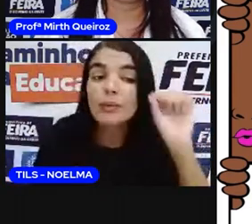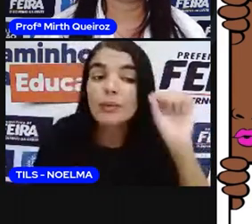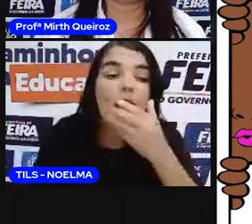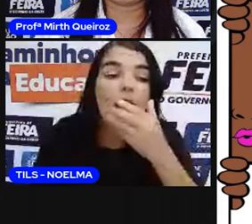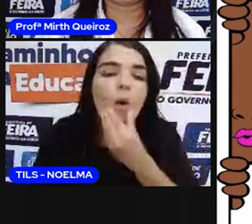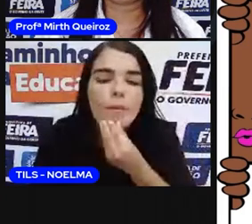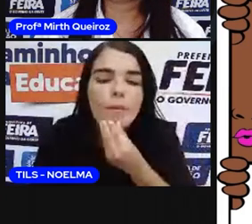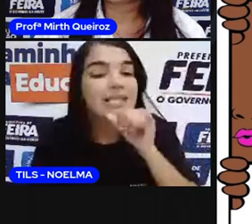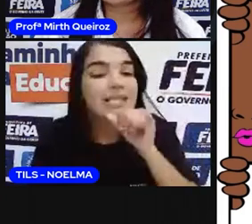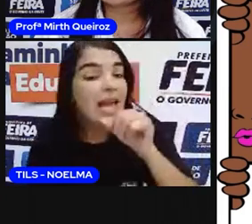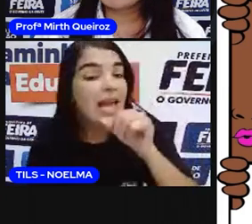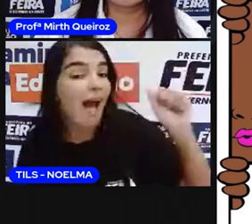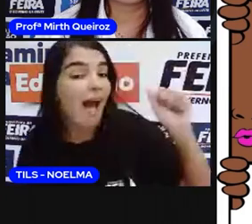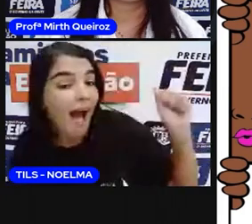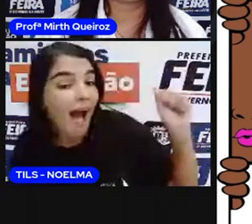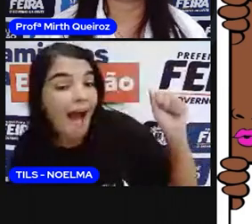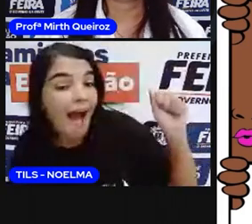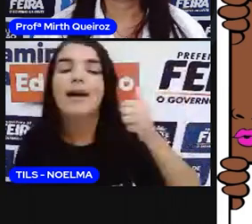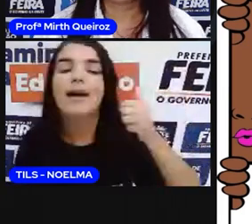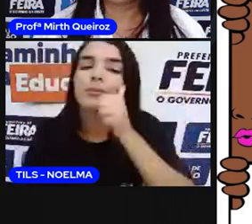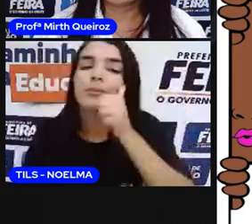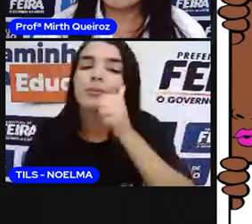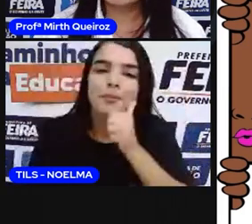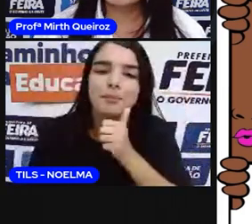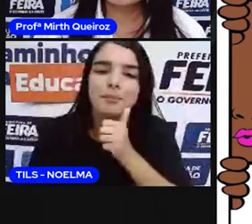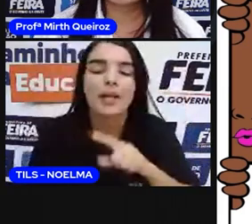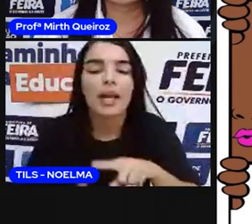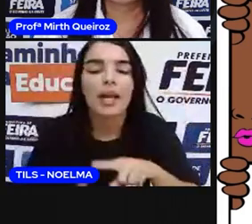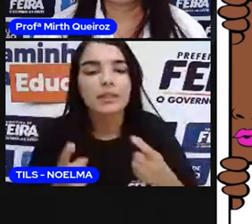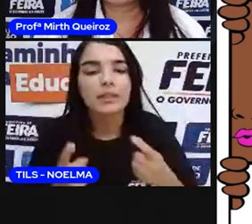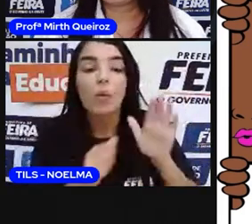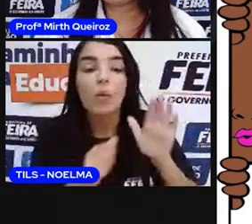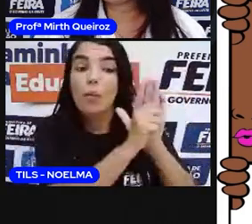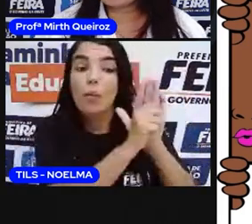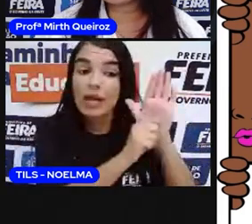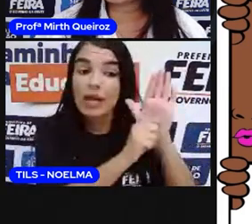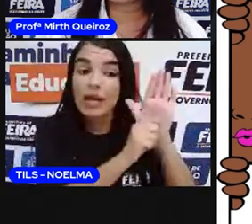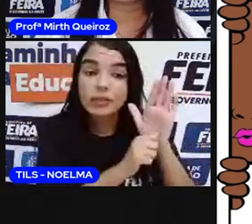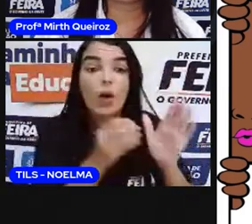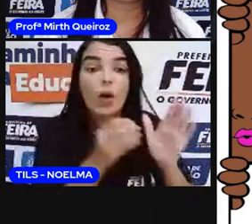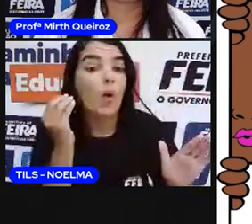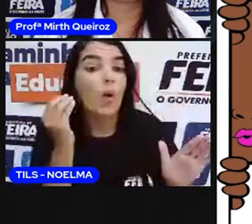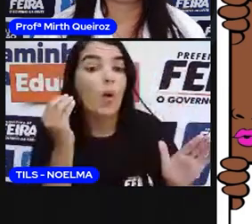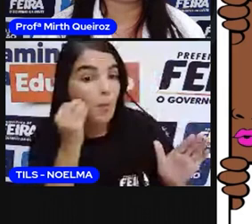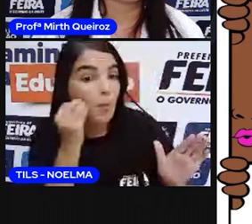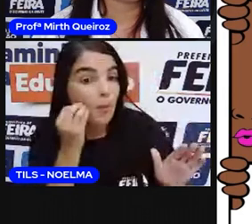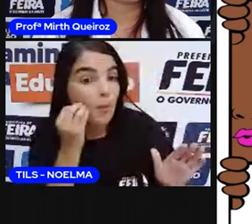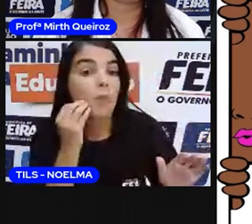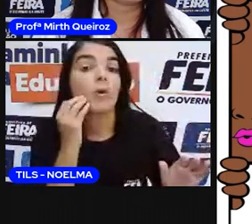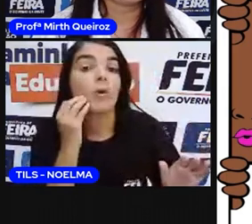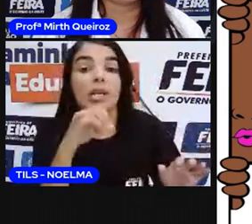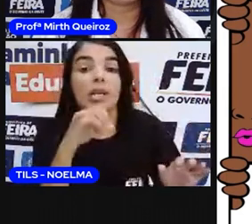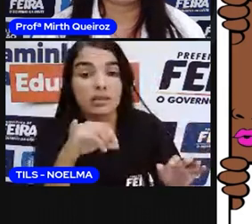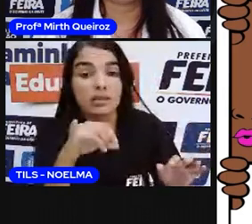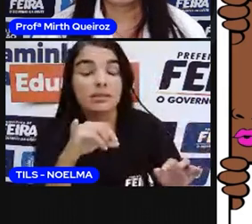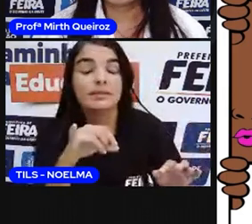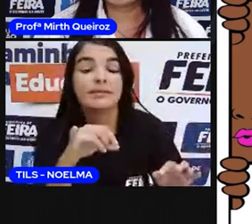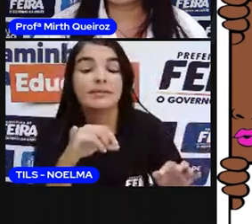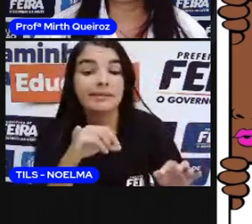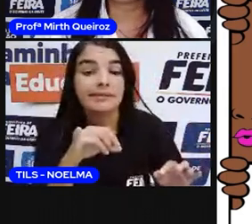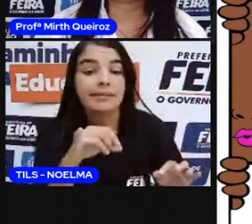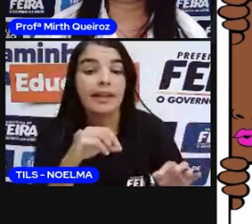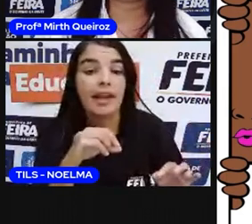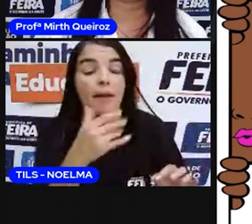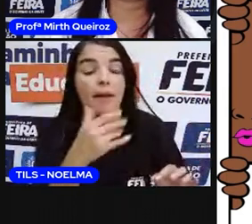coloco a florista, é uma mulher. Então, o artigo, ele informa se o substantivo está no masculino ou feminino.